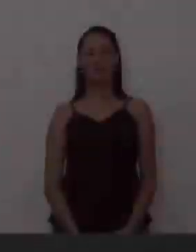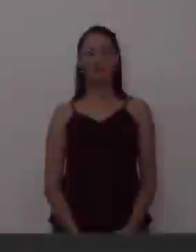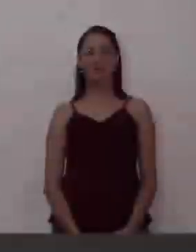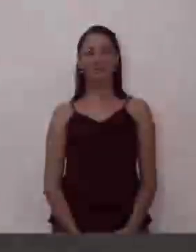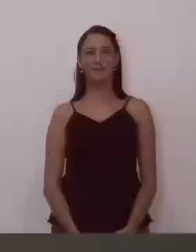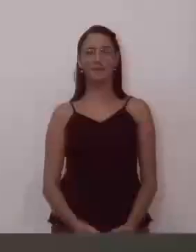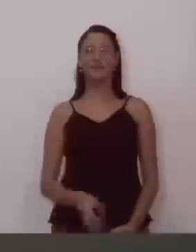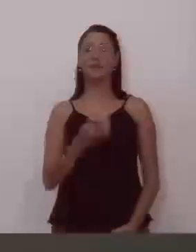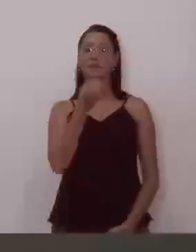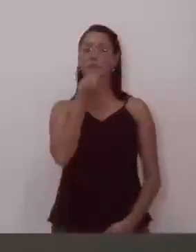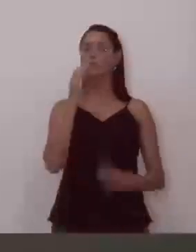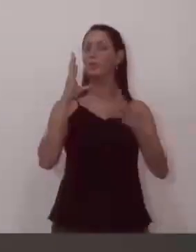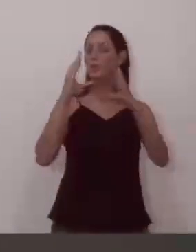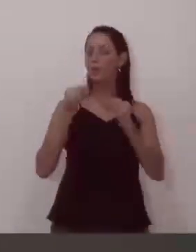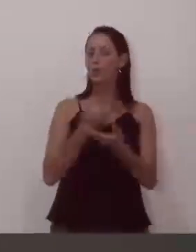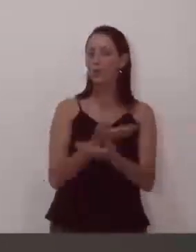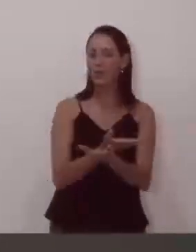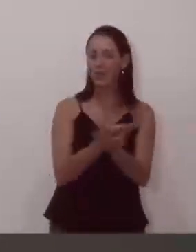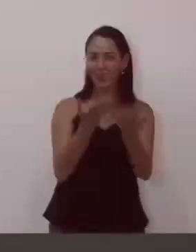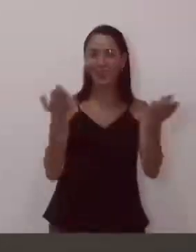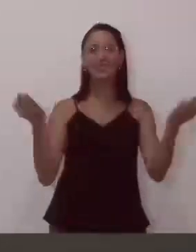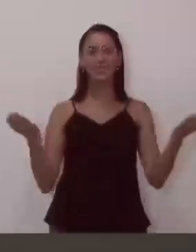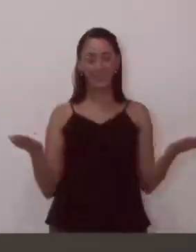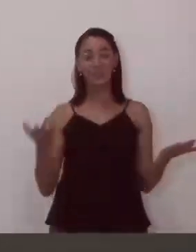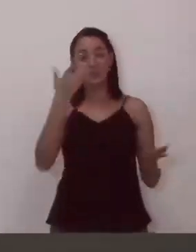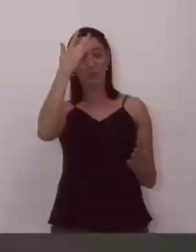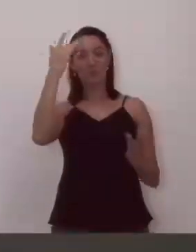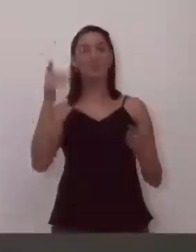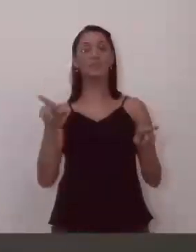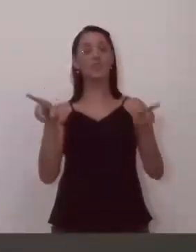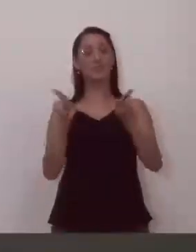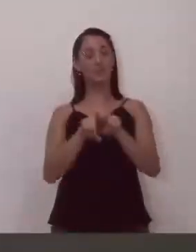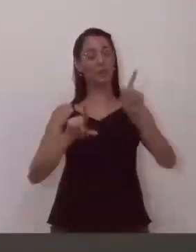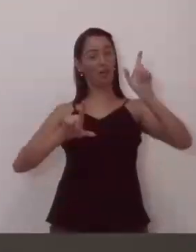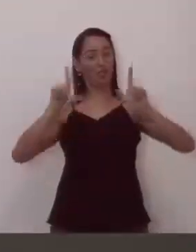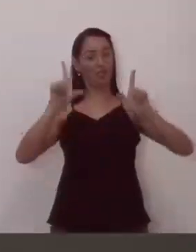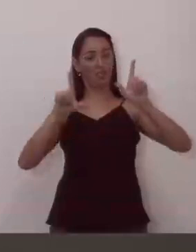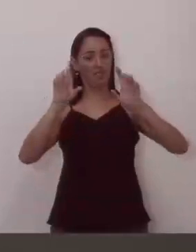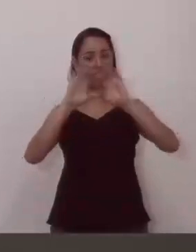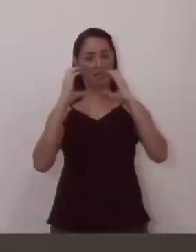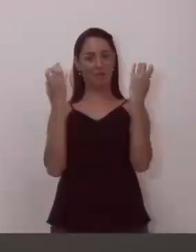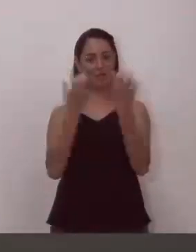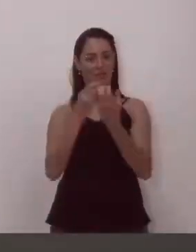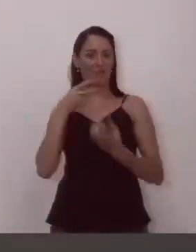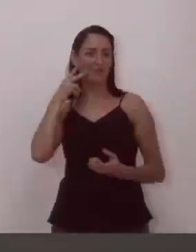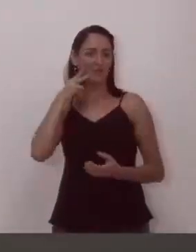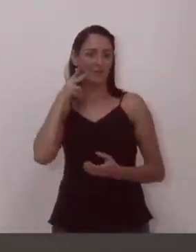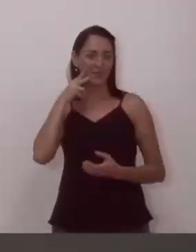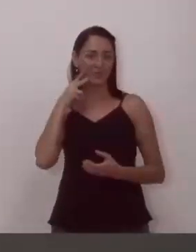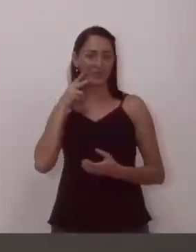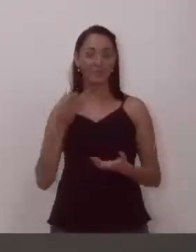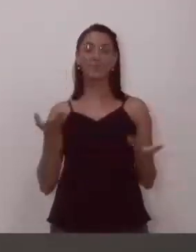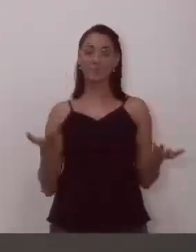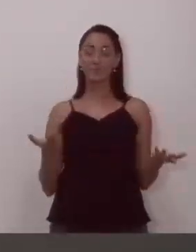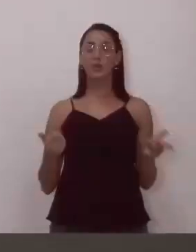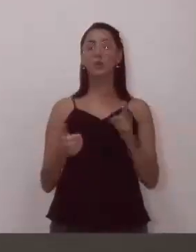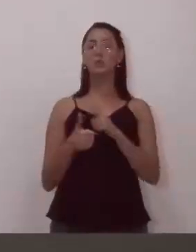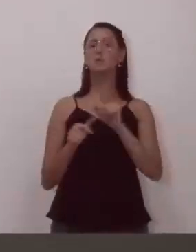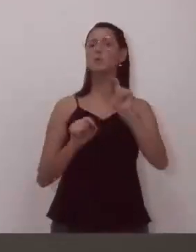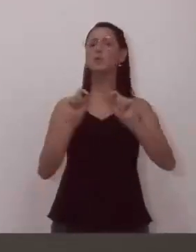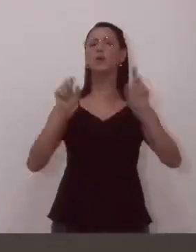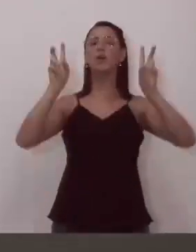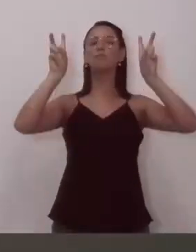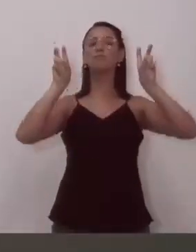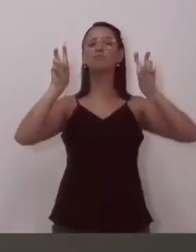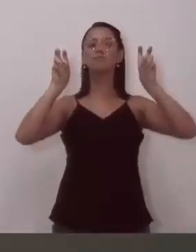Boa noite a todas e todos presentes, aqueles que nos assistem pela TV Câmara. Em primeiro lugar, acho que o assunto da